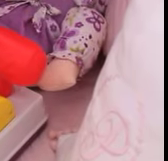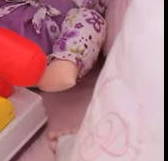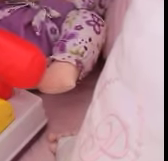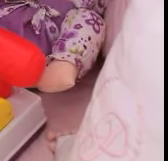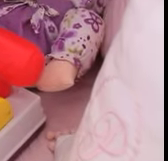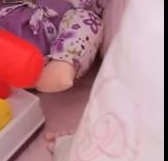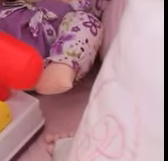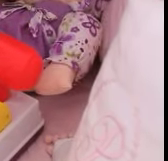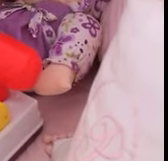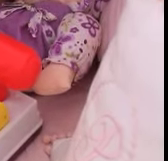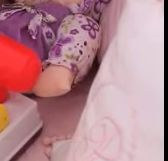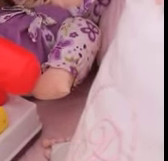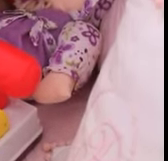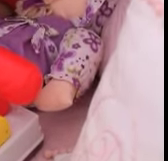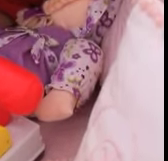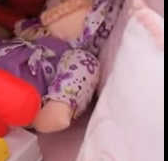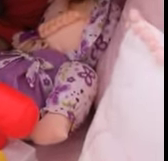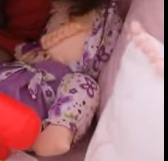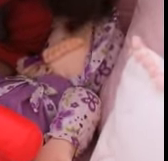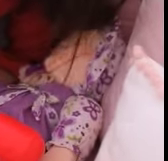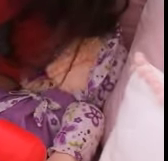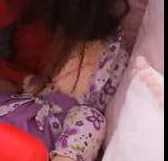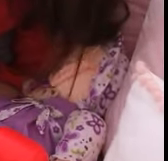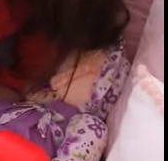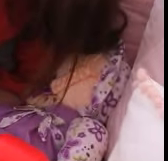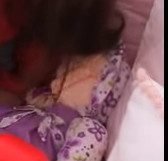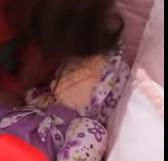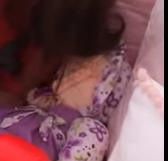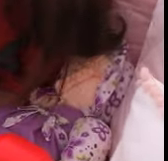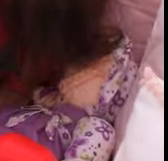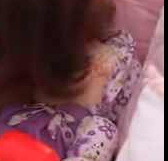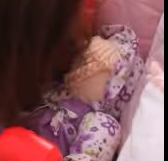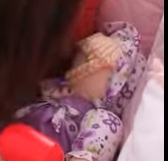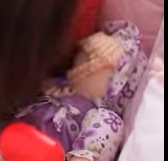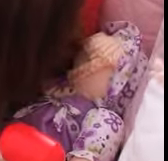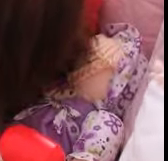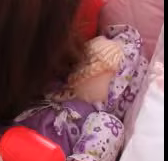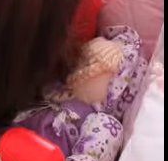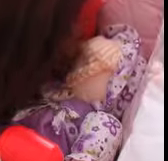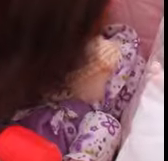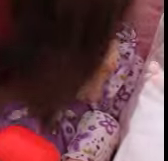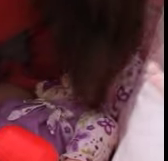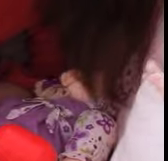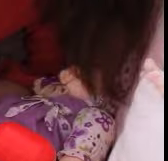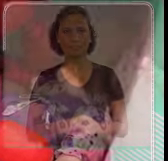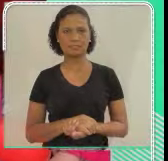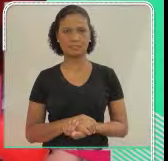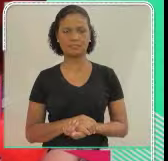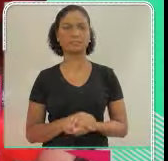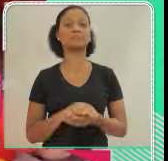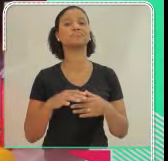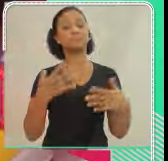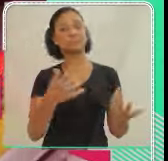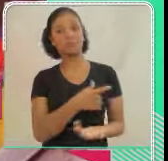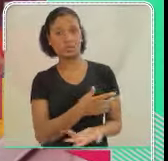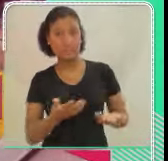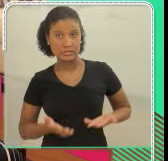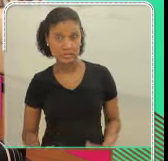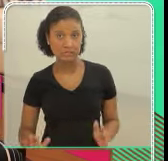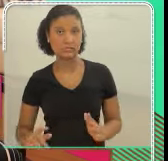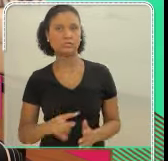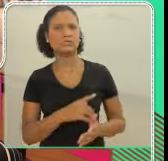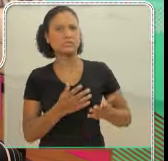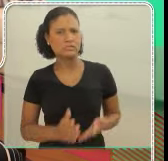Maria Daniele, sentada ao lado de brinquedos, segura a pequena Paola. Ela beija a bochecha da filha. Quando ela nasceu, ela nasceu muito